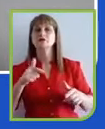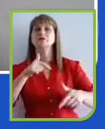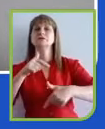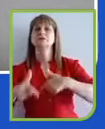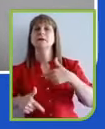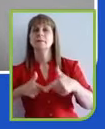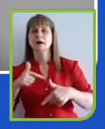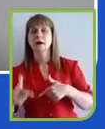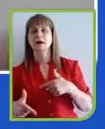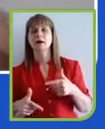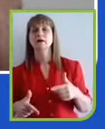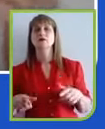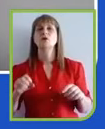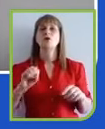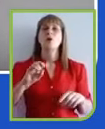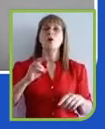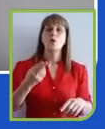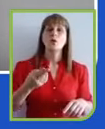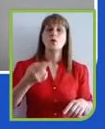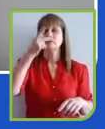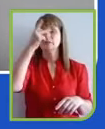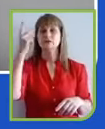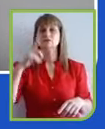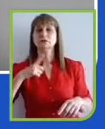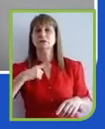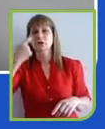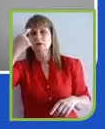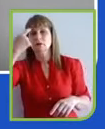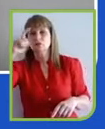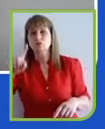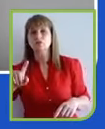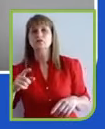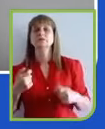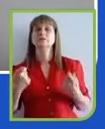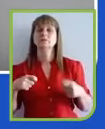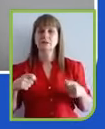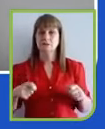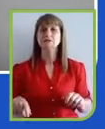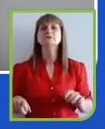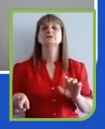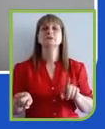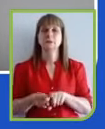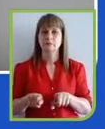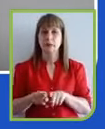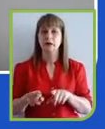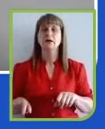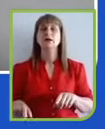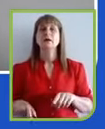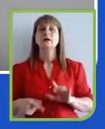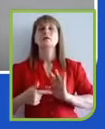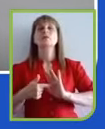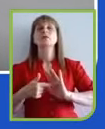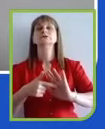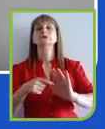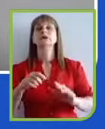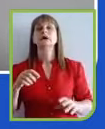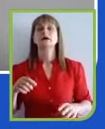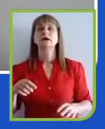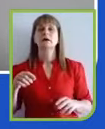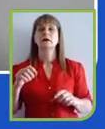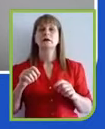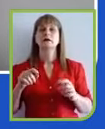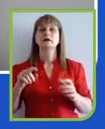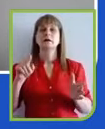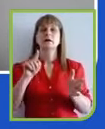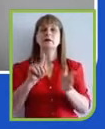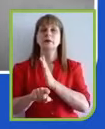você também precisa responder, você também precisa prestar contas para esse público, para esse consumidor ou para esse stakeholder que se interessou pela sua empresa